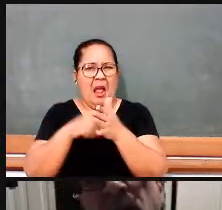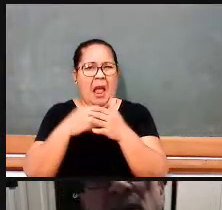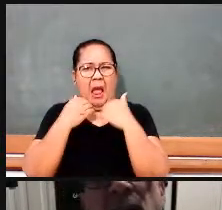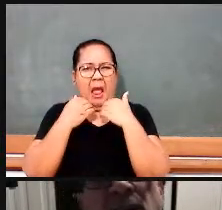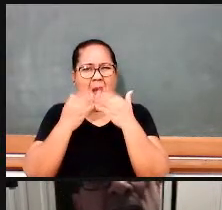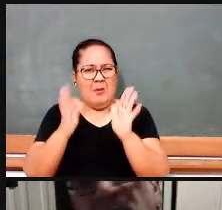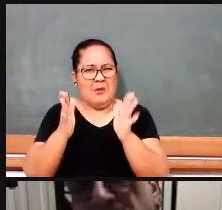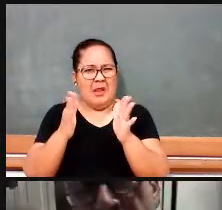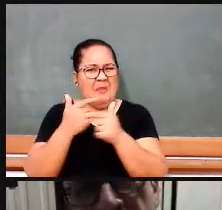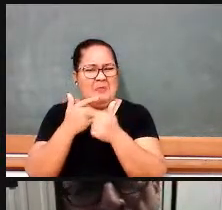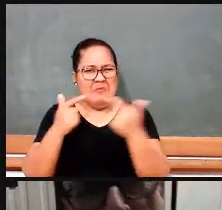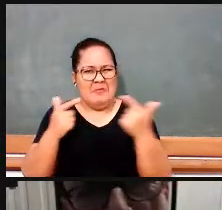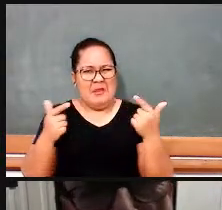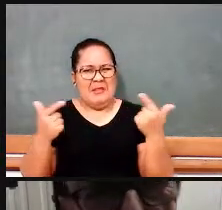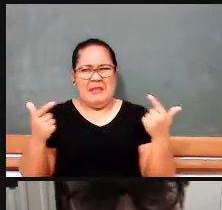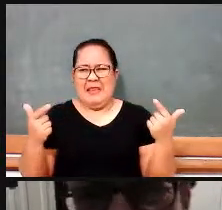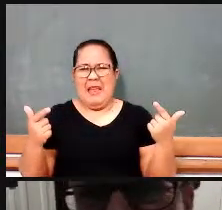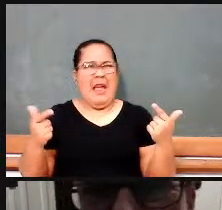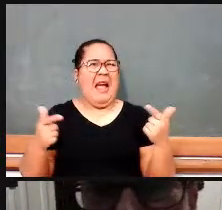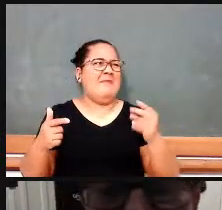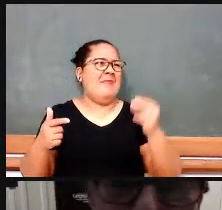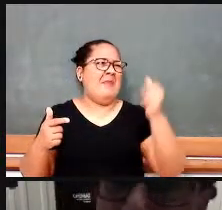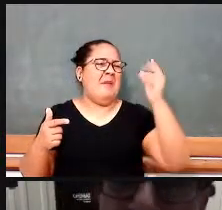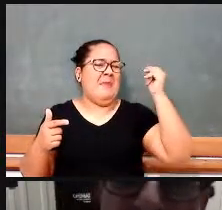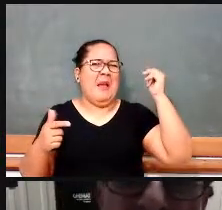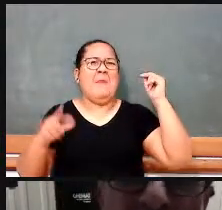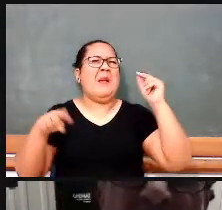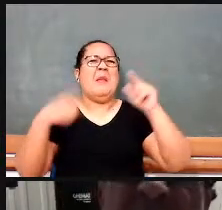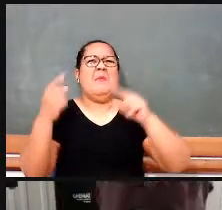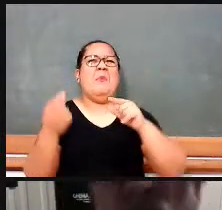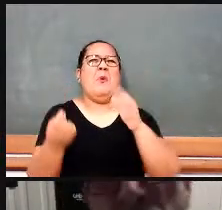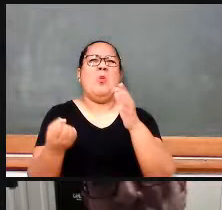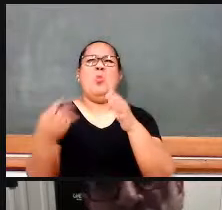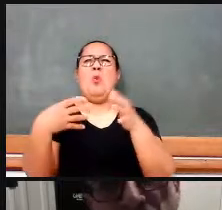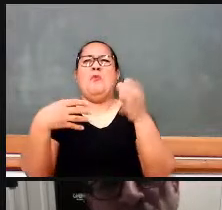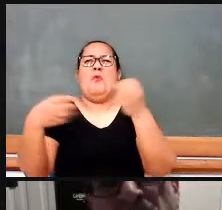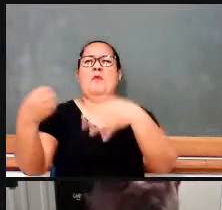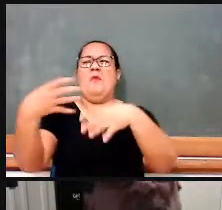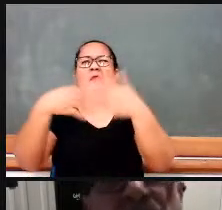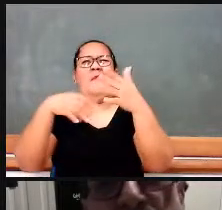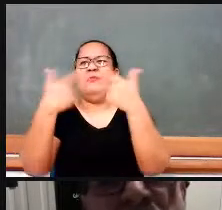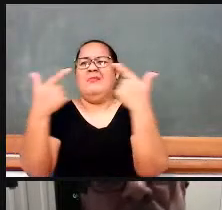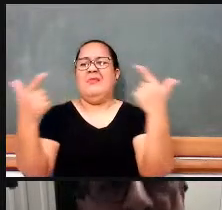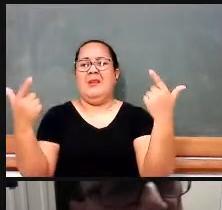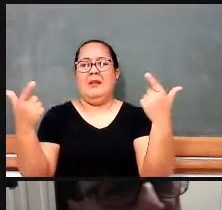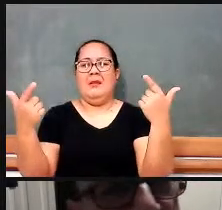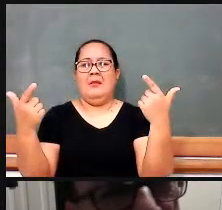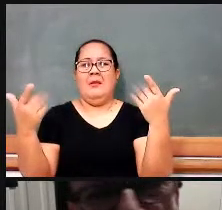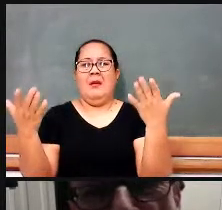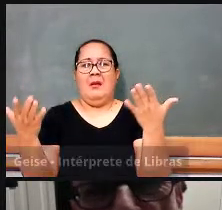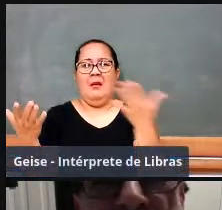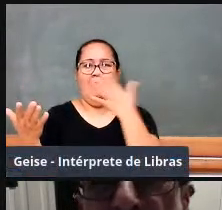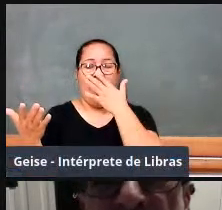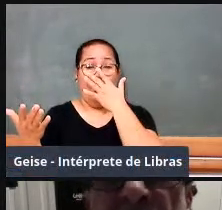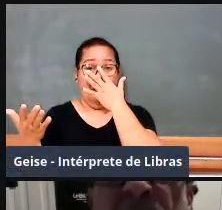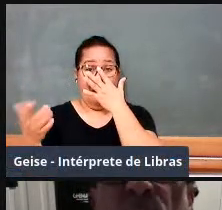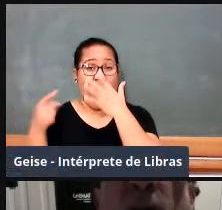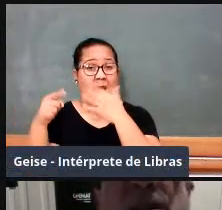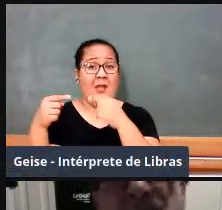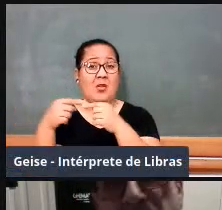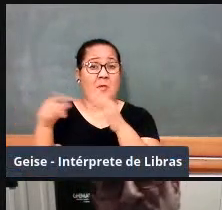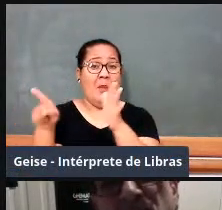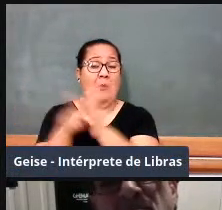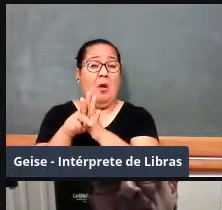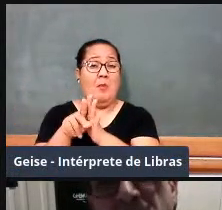euclidiana. Nasceram mil outras geometrias, não tem pesquisa em geometria. Então, a geometria euclidiana é uma matemática